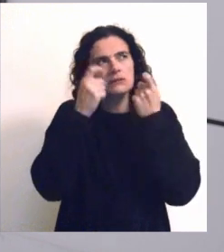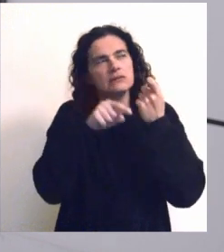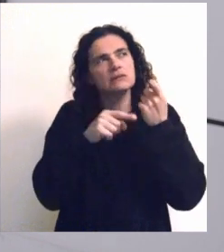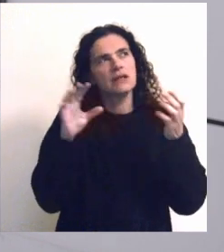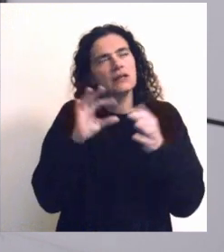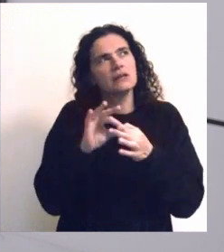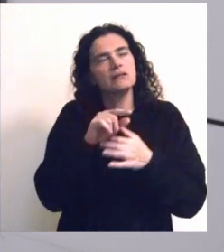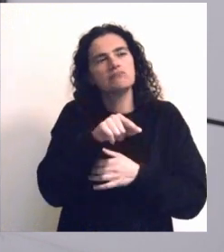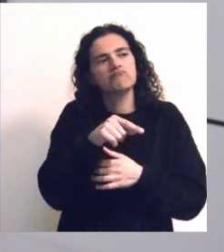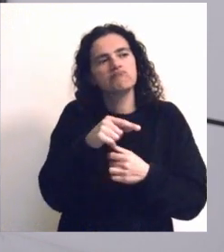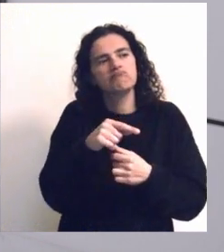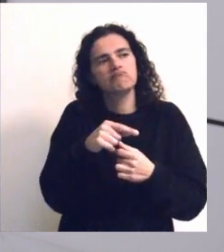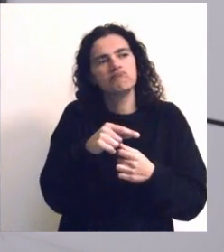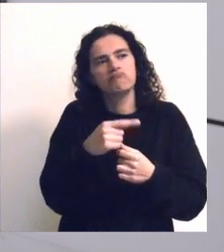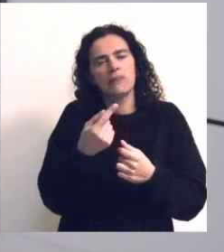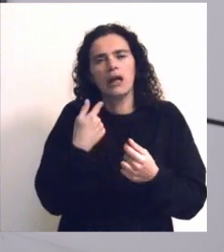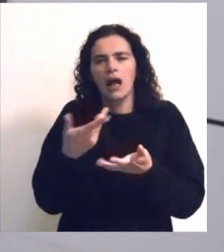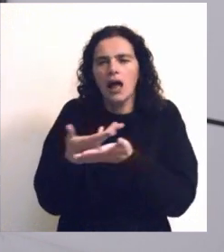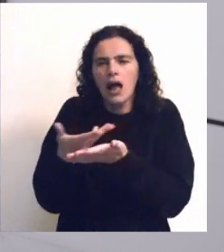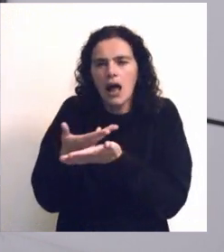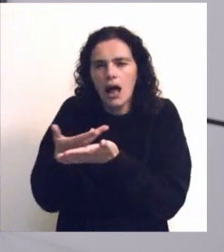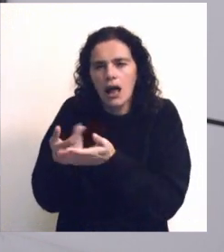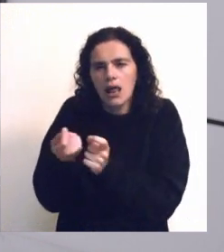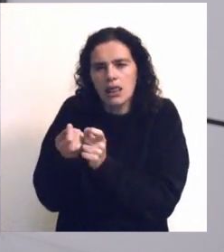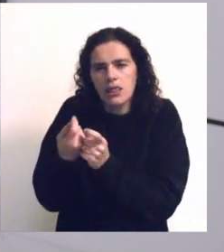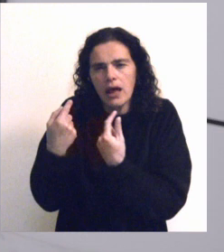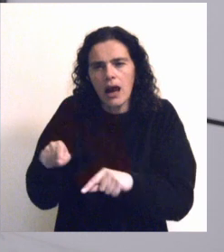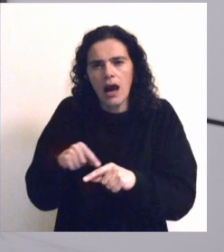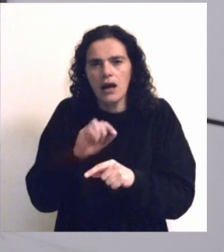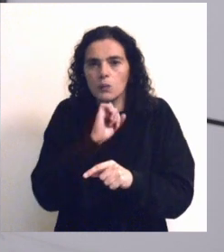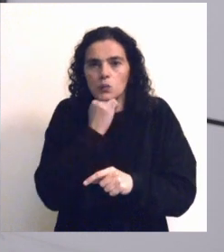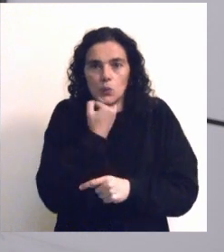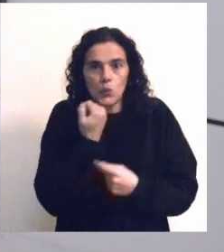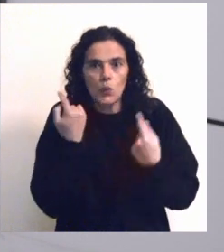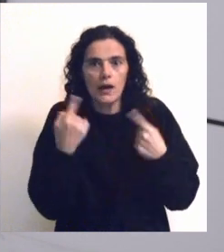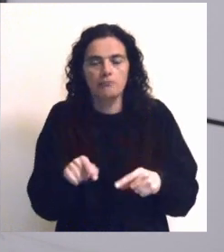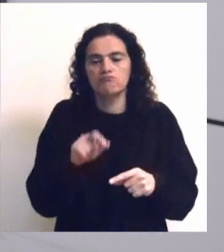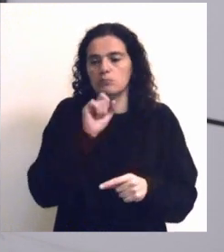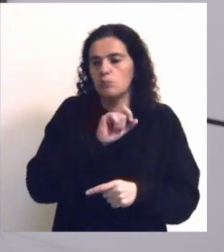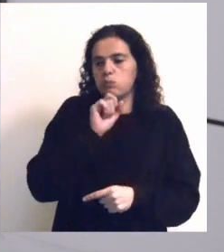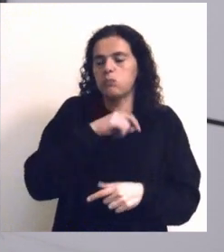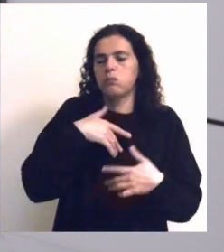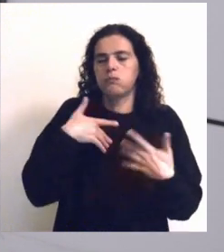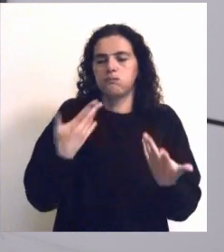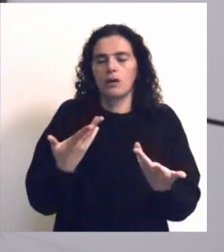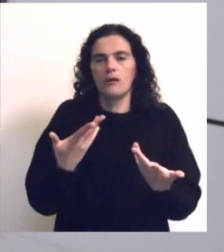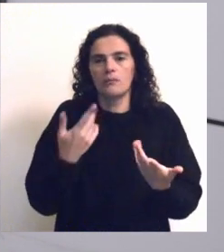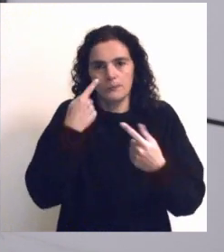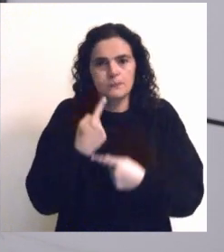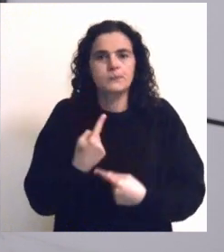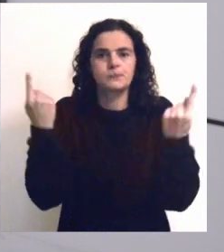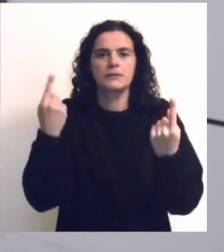poderemos pensar que há ali toda uma intimidade, há um certo secretismo que poderá